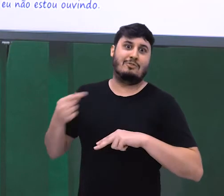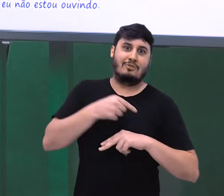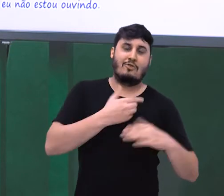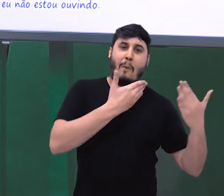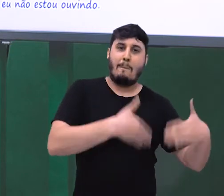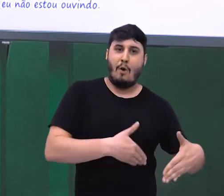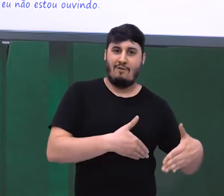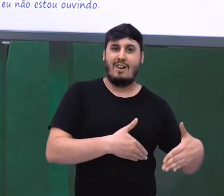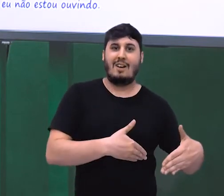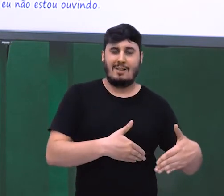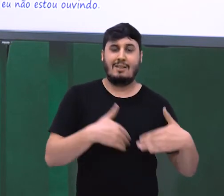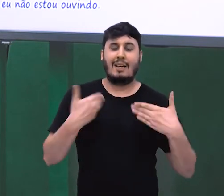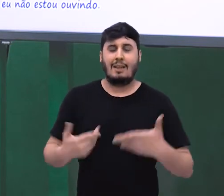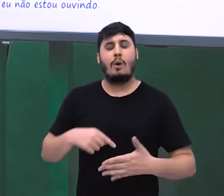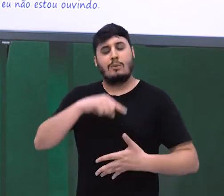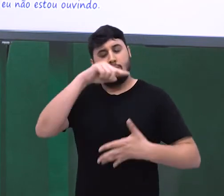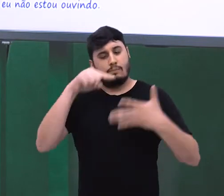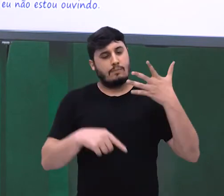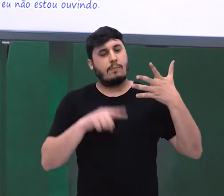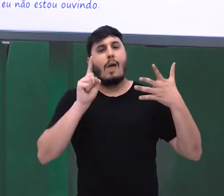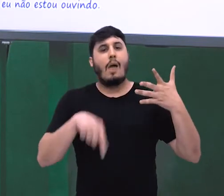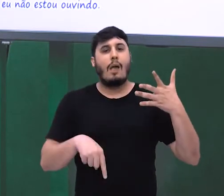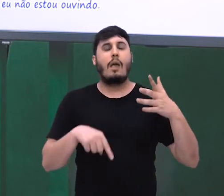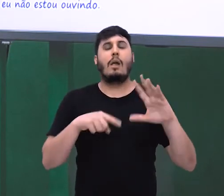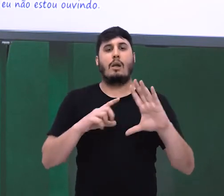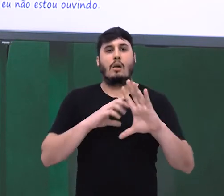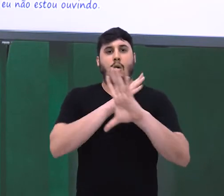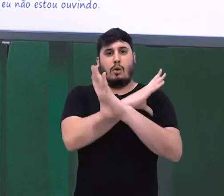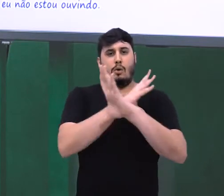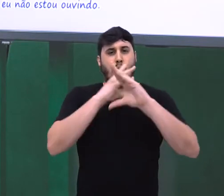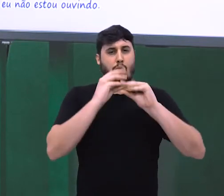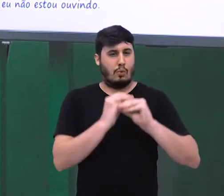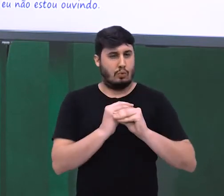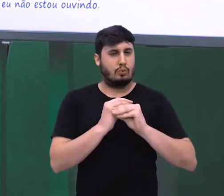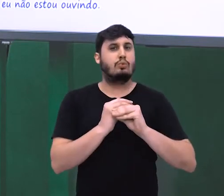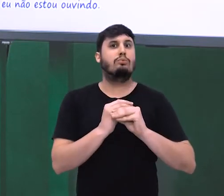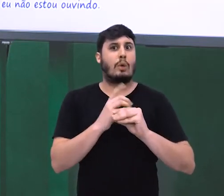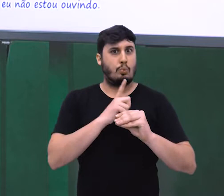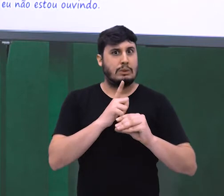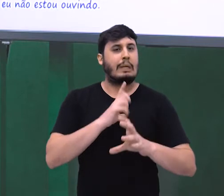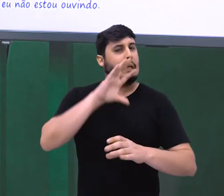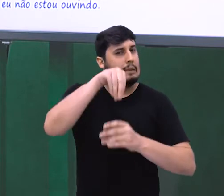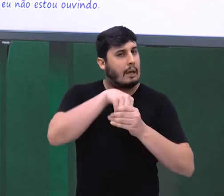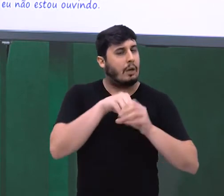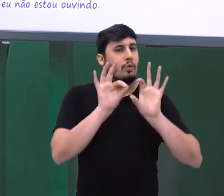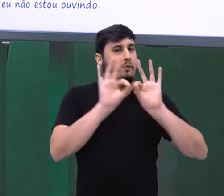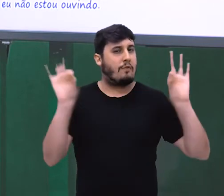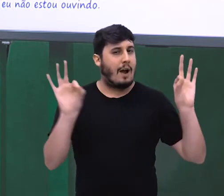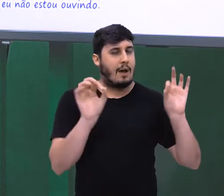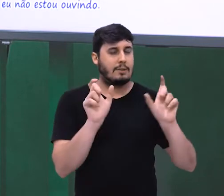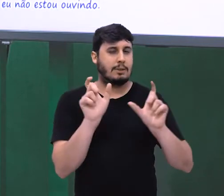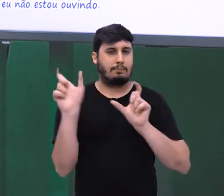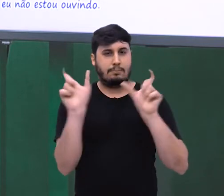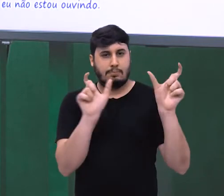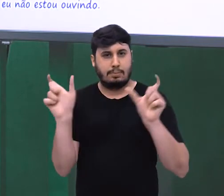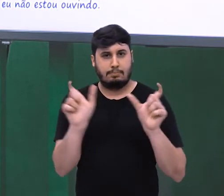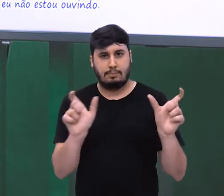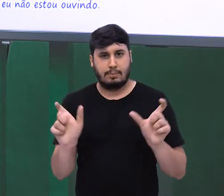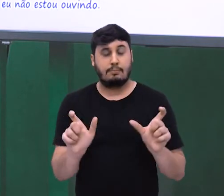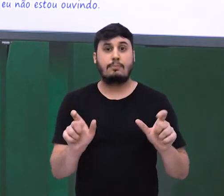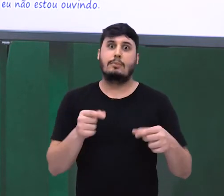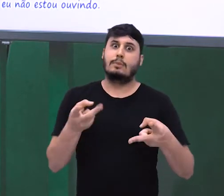são as conjunções coordenativas, que ligam orações coordenadas, observem o valor